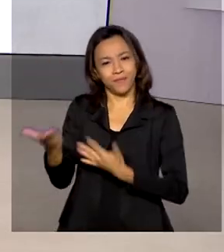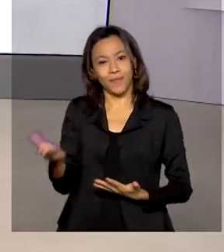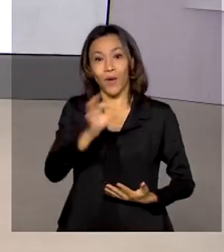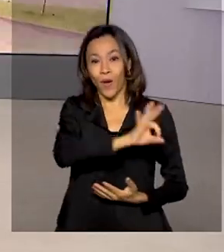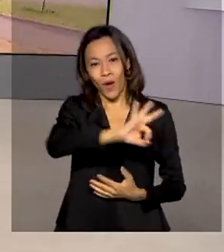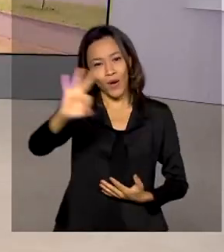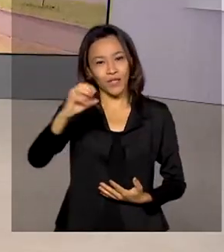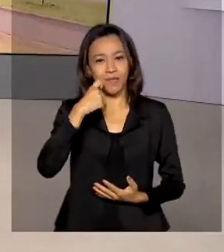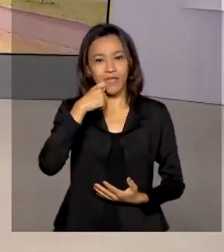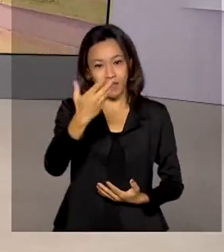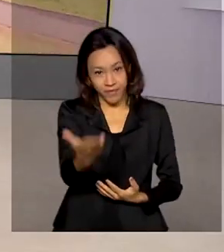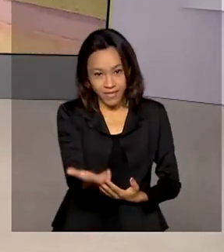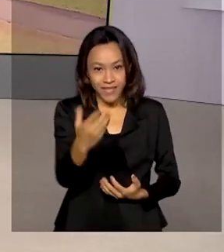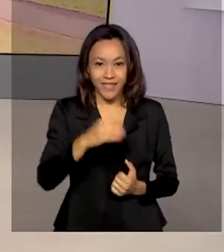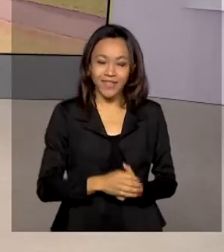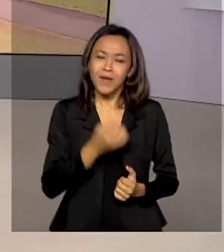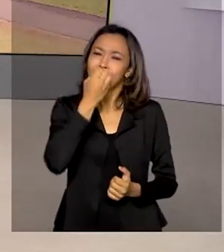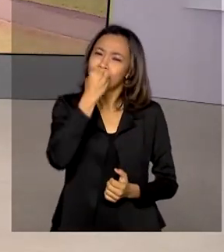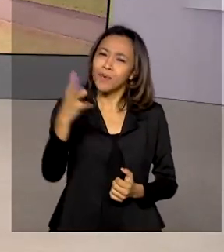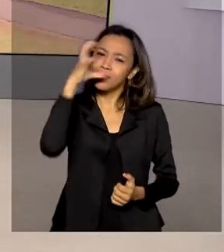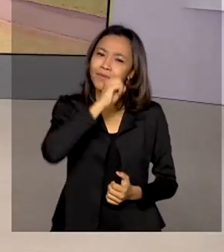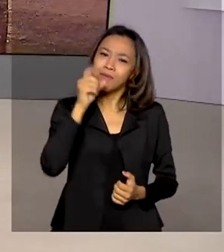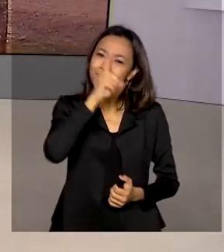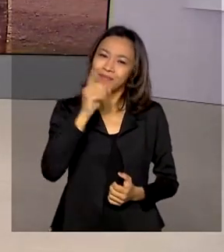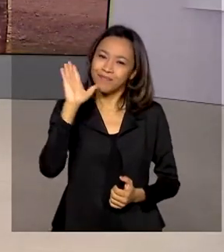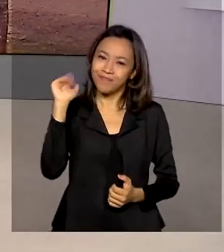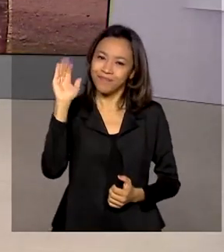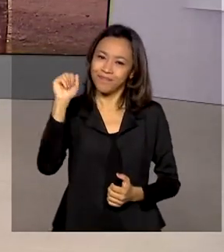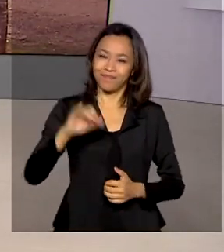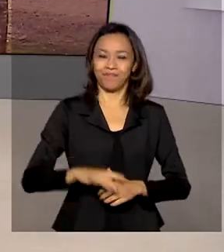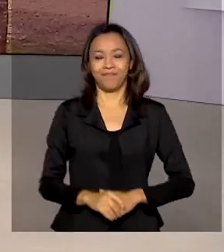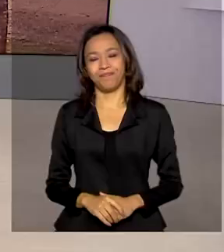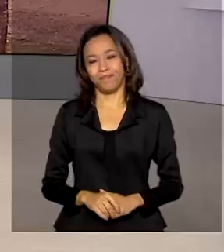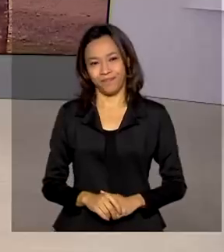ótima sexta-feira para você. Um bom fim de semana. Tchau, tchau.